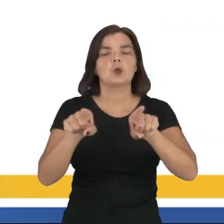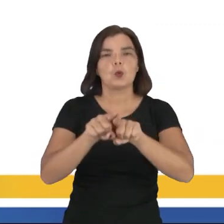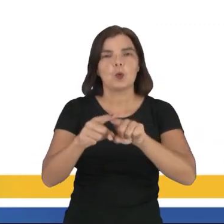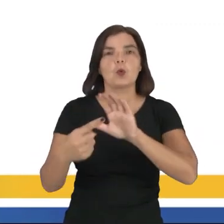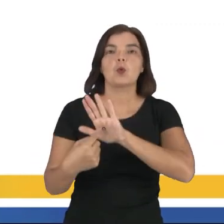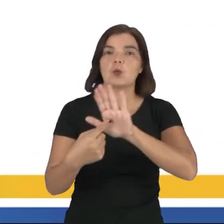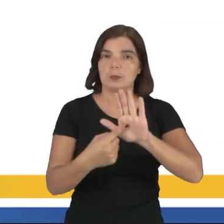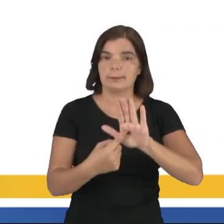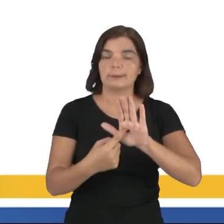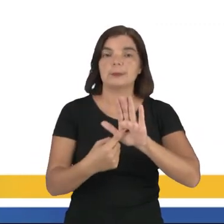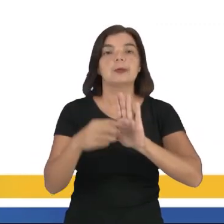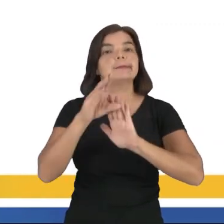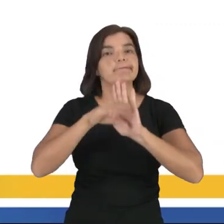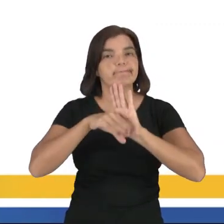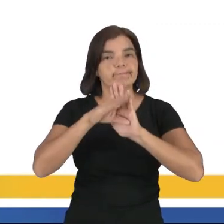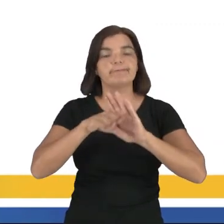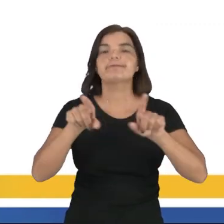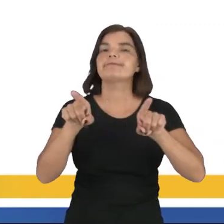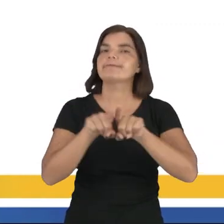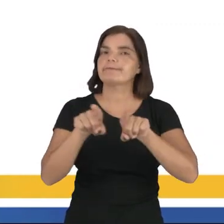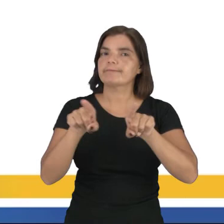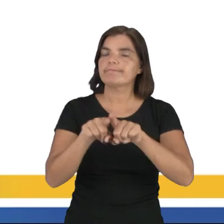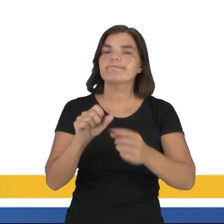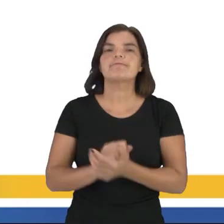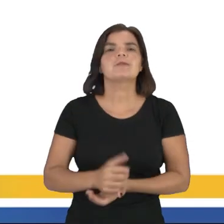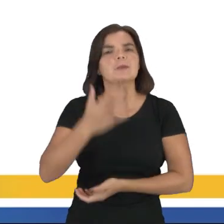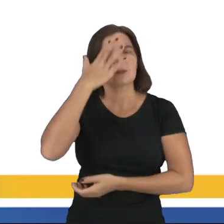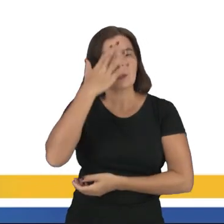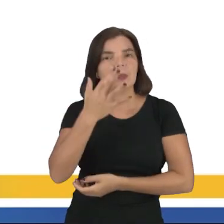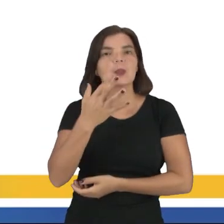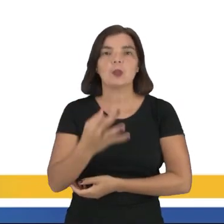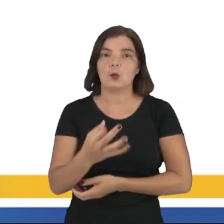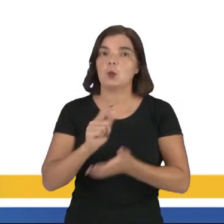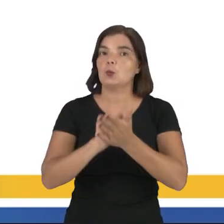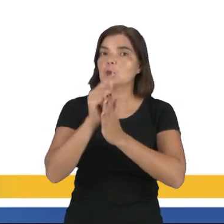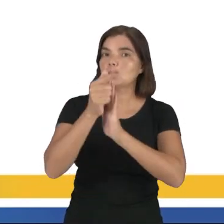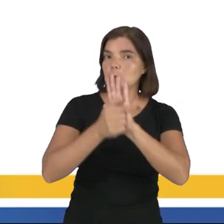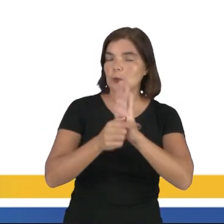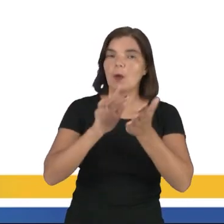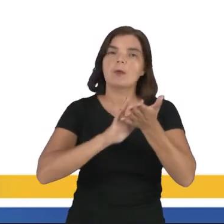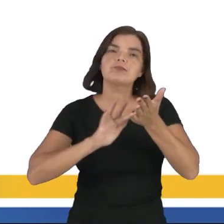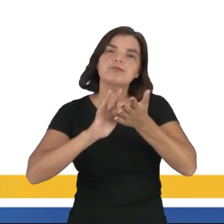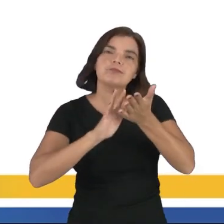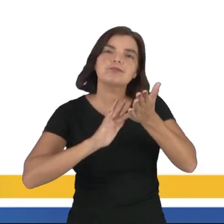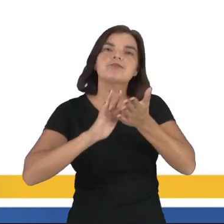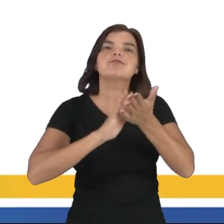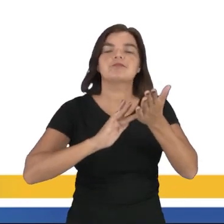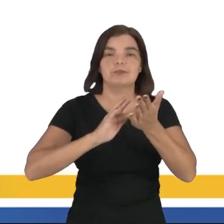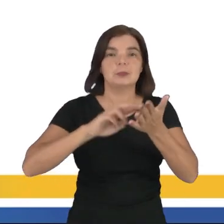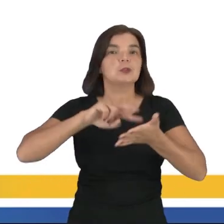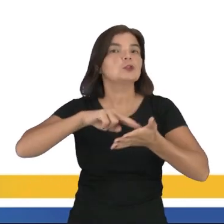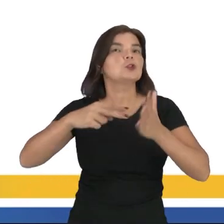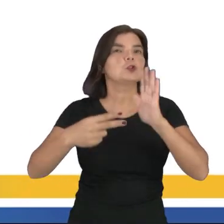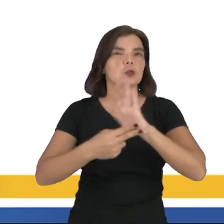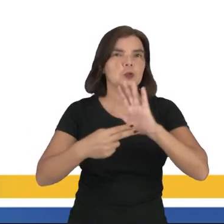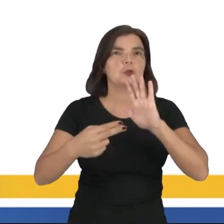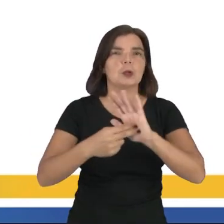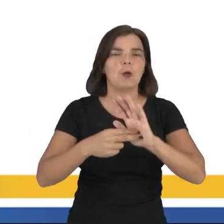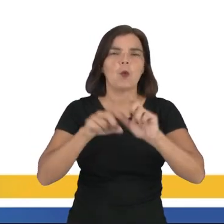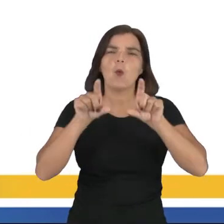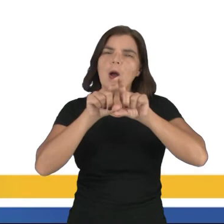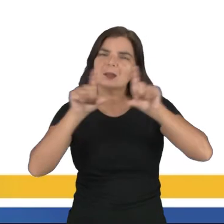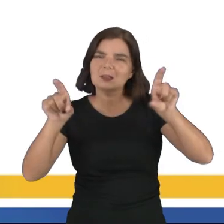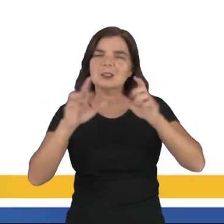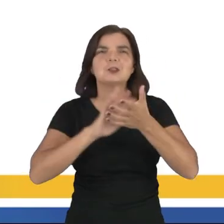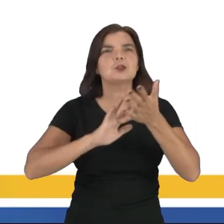composição e ao conteúdo. Considerando essa afirmação, o gênero digital ao lado se trata de uma charge